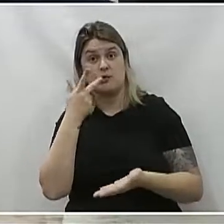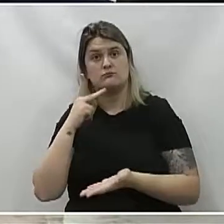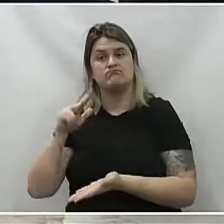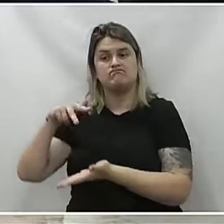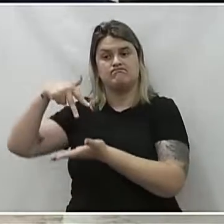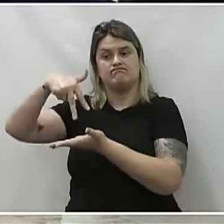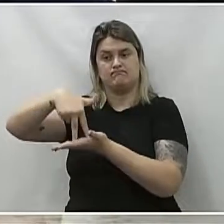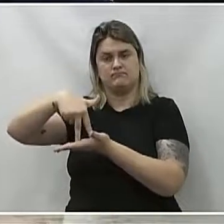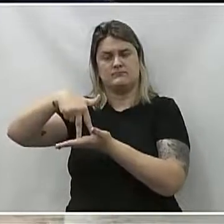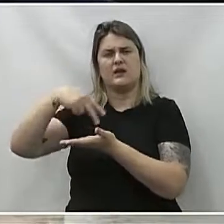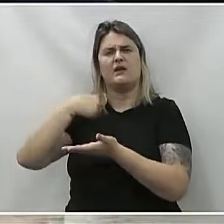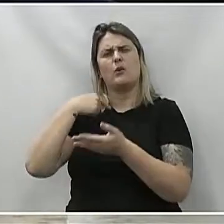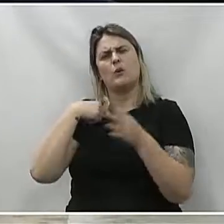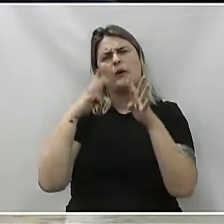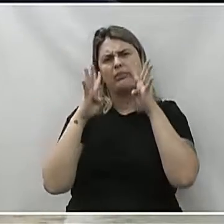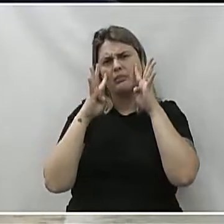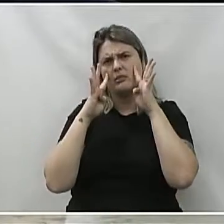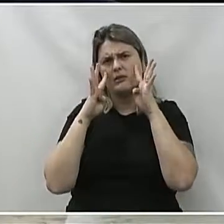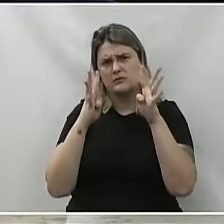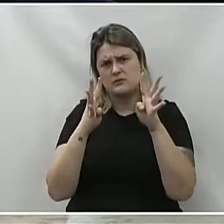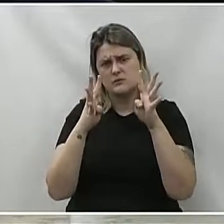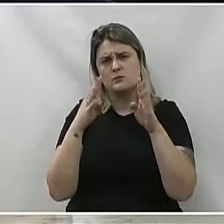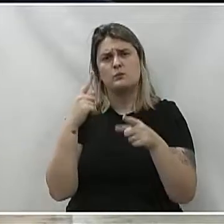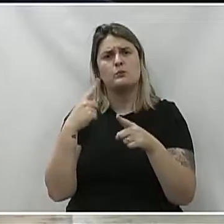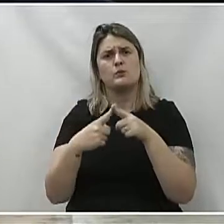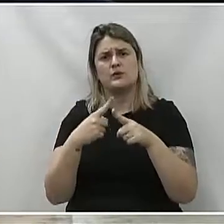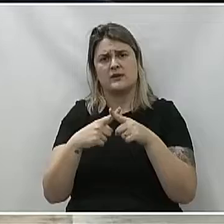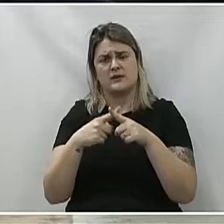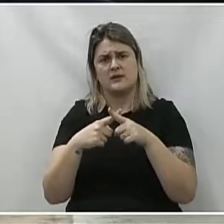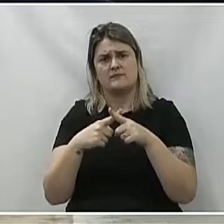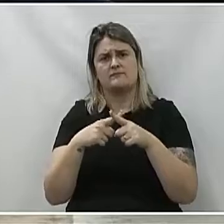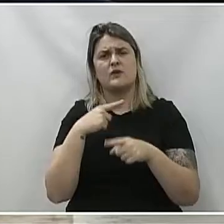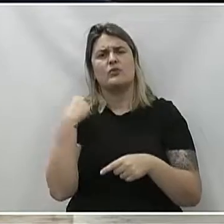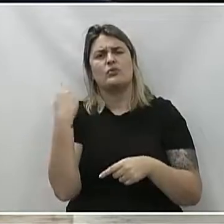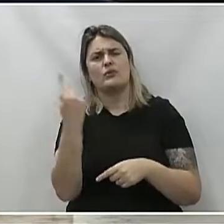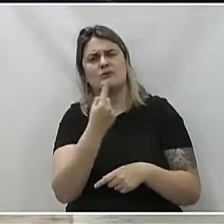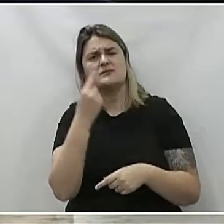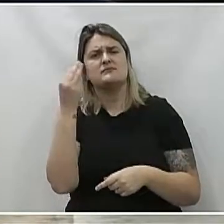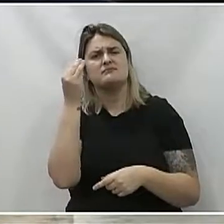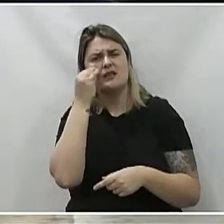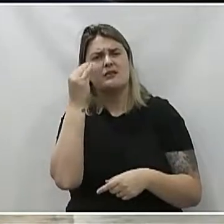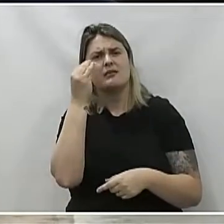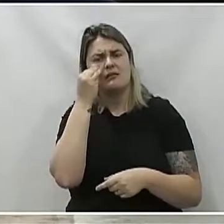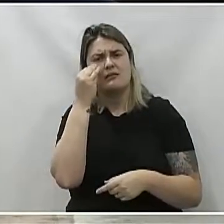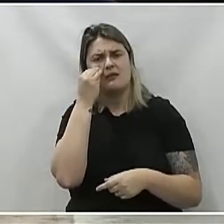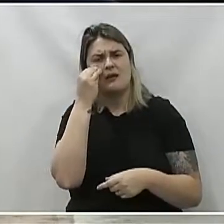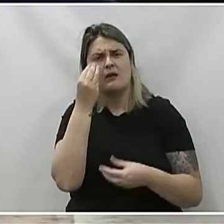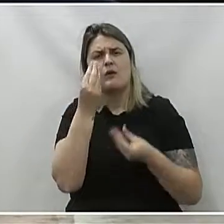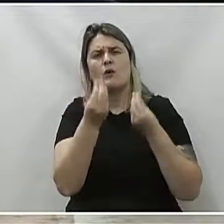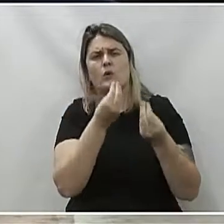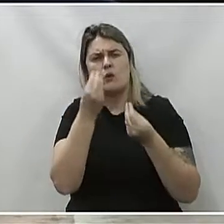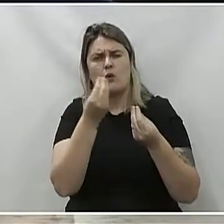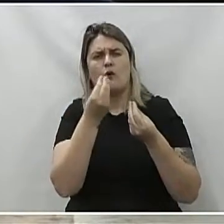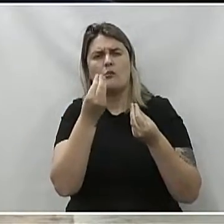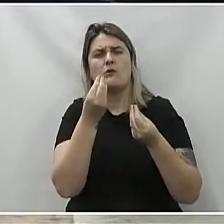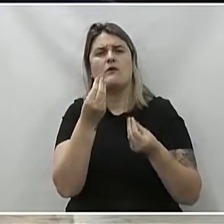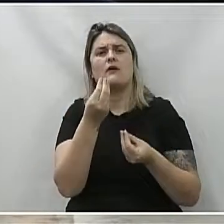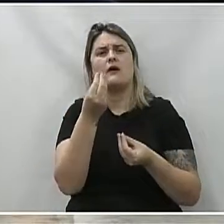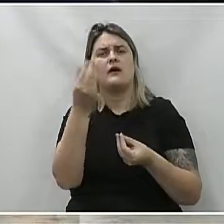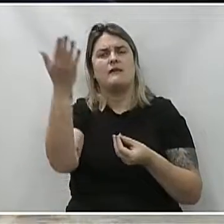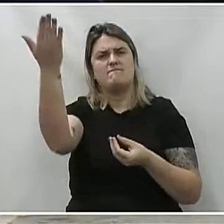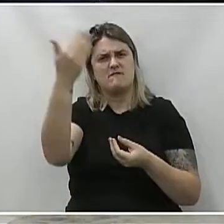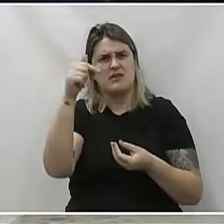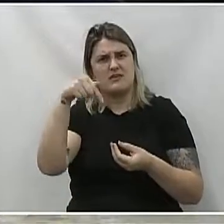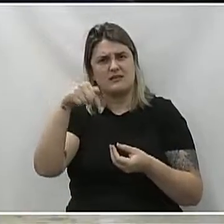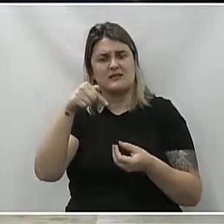tribuna, me chamou muito a atenção, porque, além de nós buscarmos meios para que venham somar o União da Vitória,